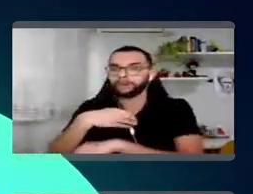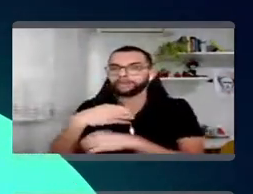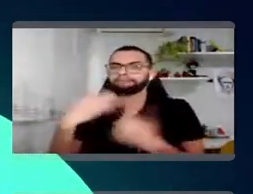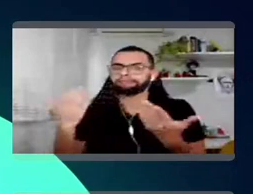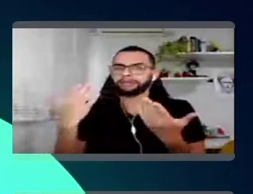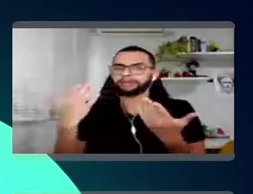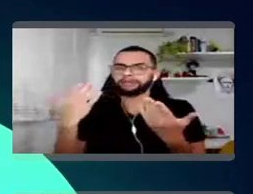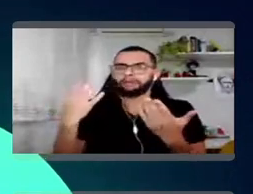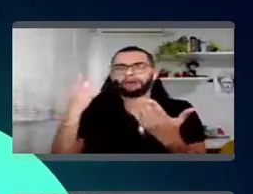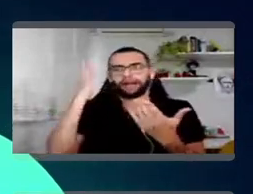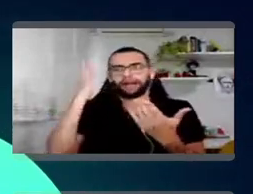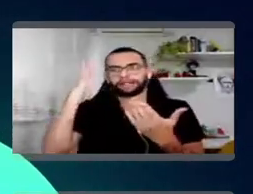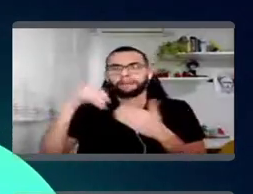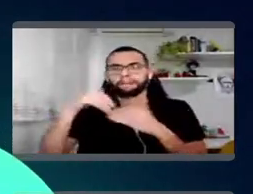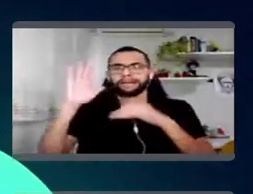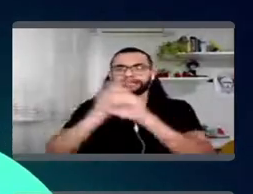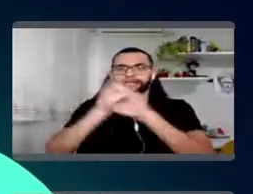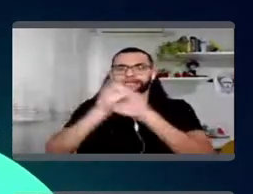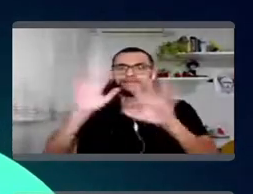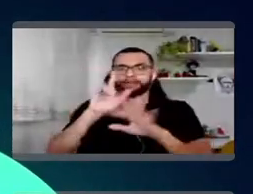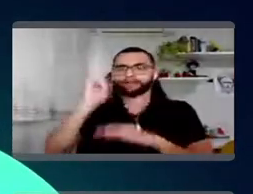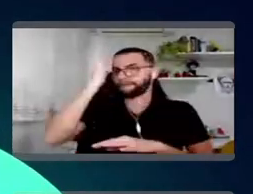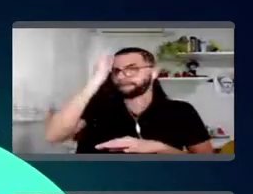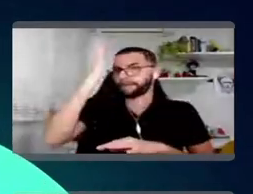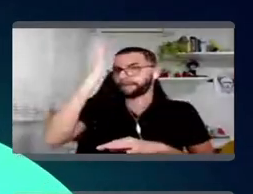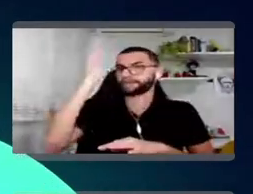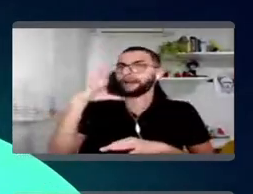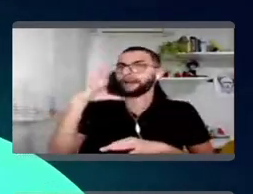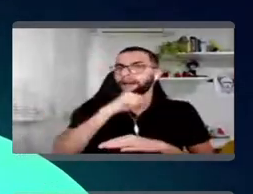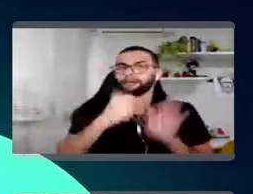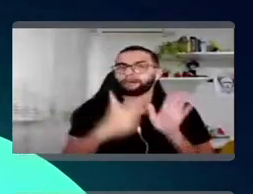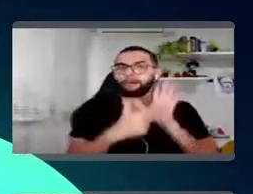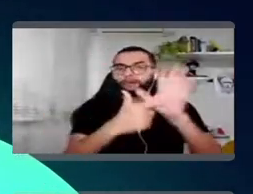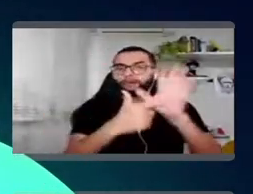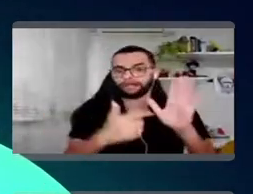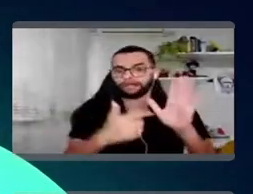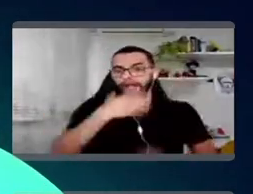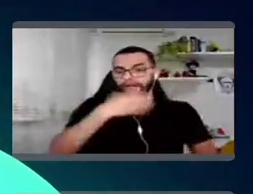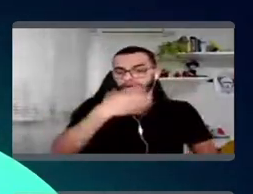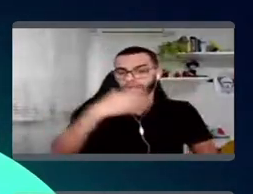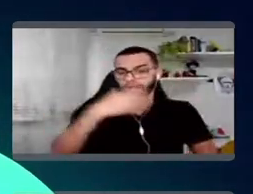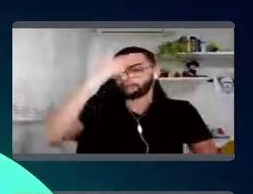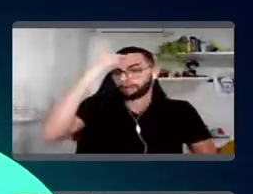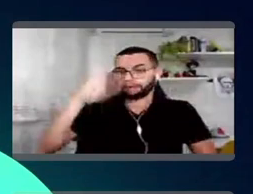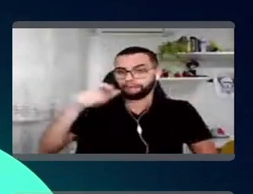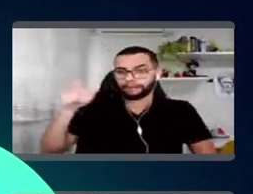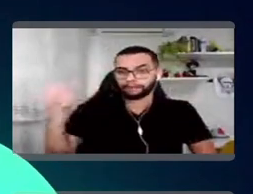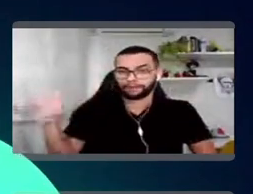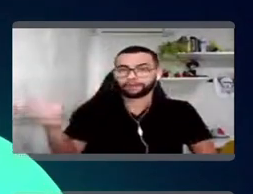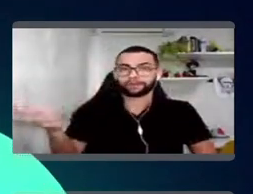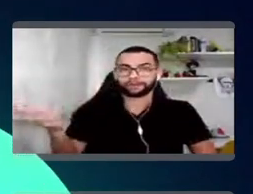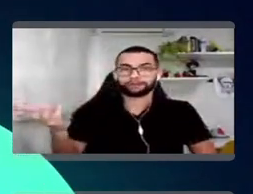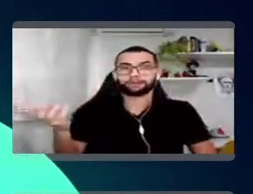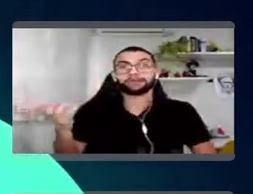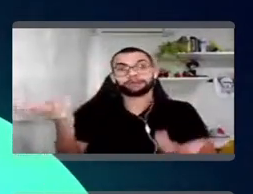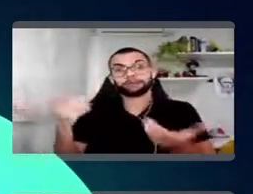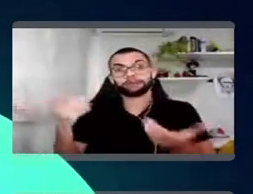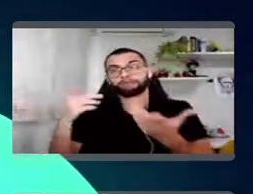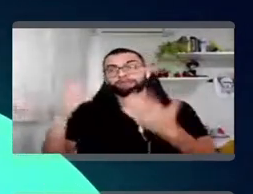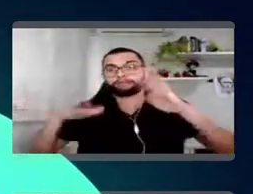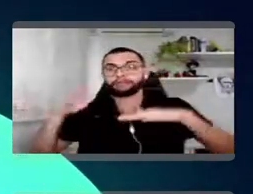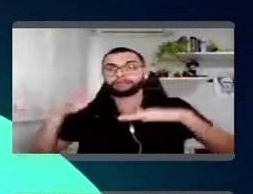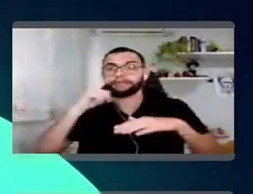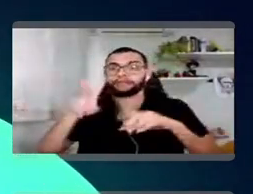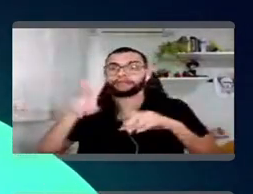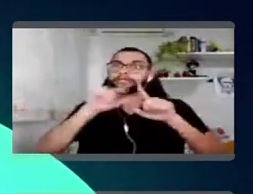direto o iPhone para essas pessoas? Pode fazer. Então, isso é uma opção. E aí, você faz um teste A-B, e aí você olha seus conceitos, suas